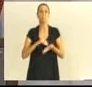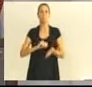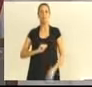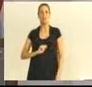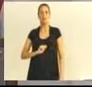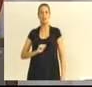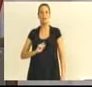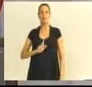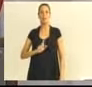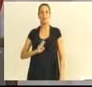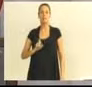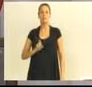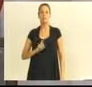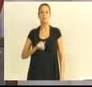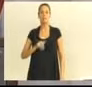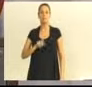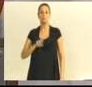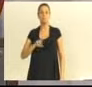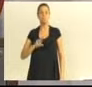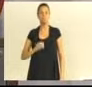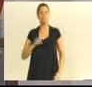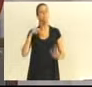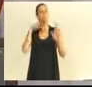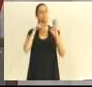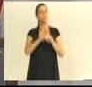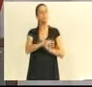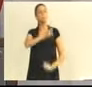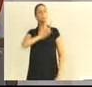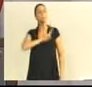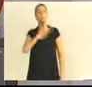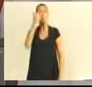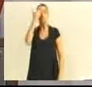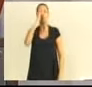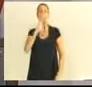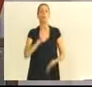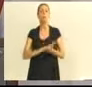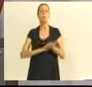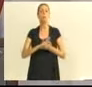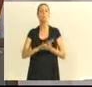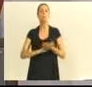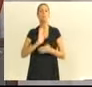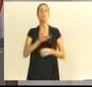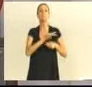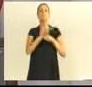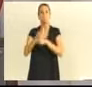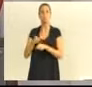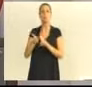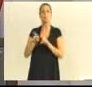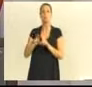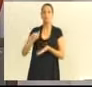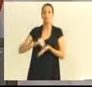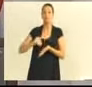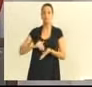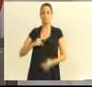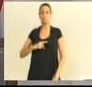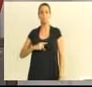para saber sobre isso, disse que não sabia do que se tratava. procurei o secretário Paulo Costa